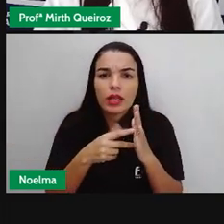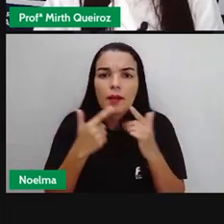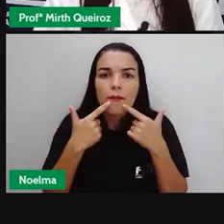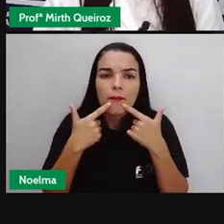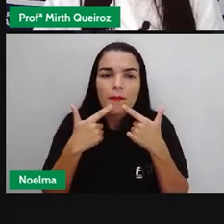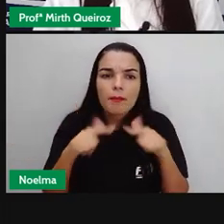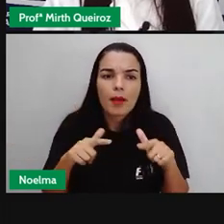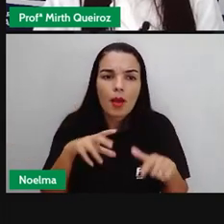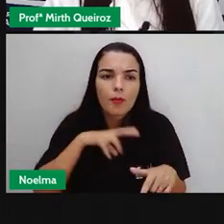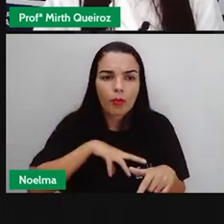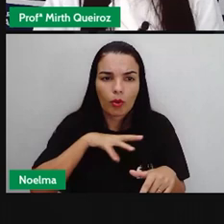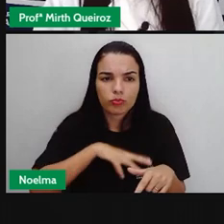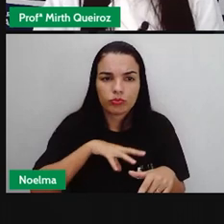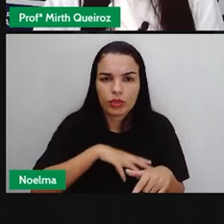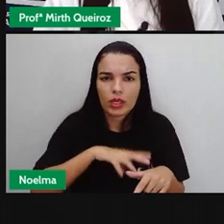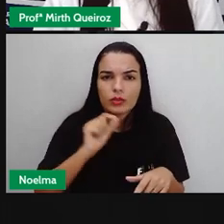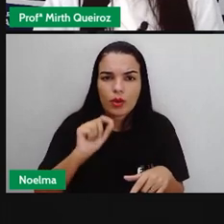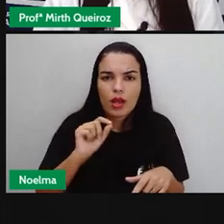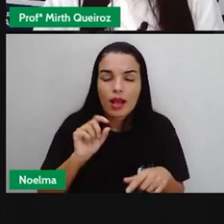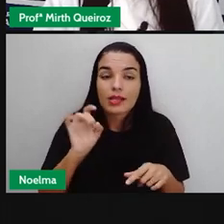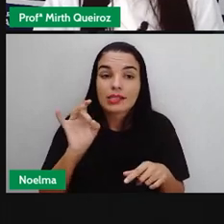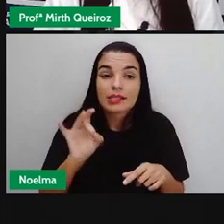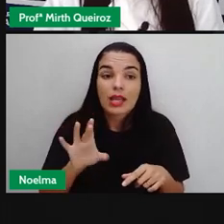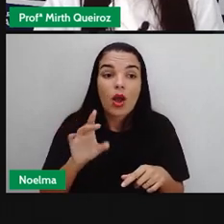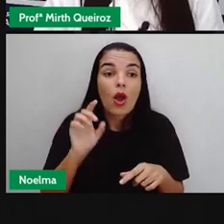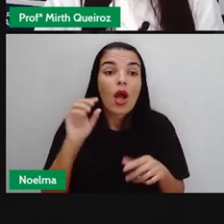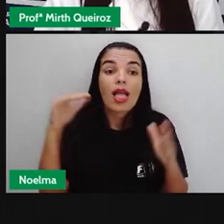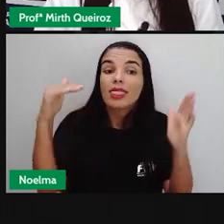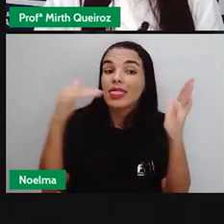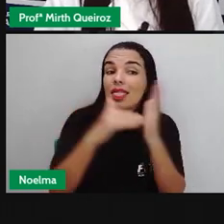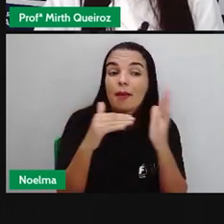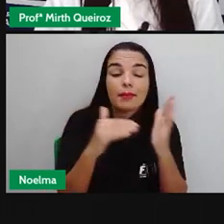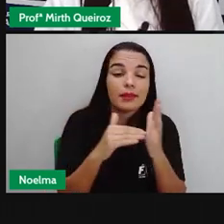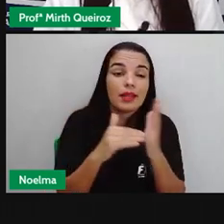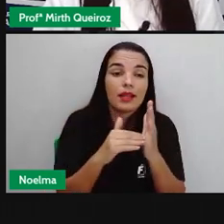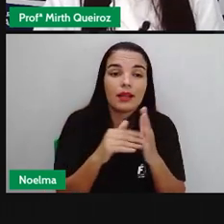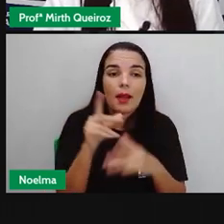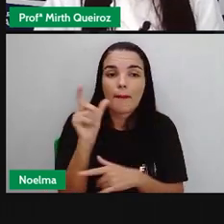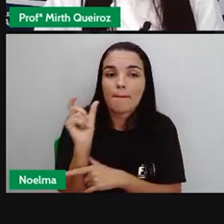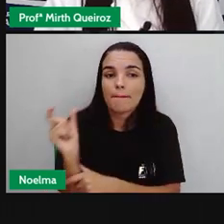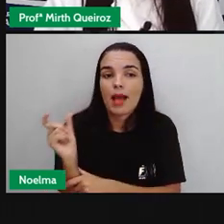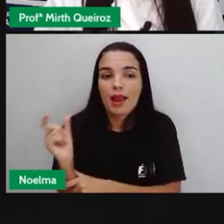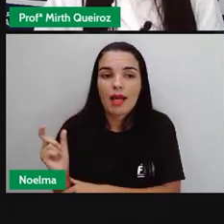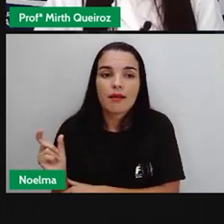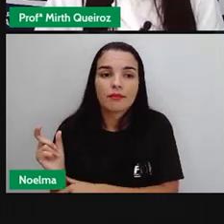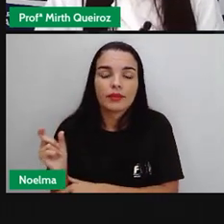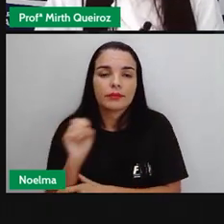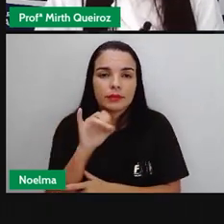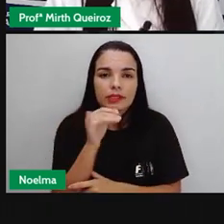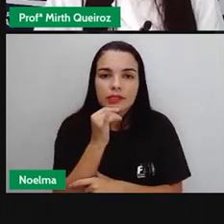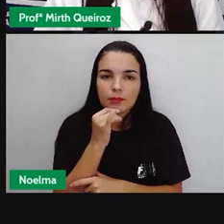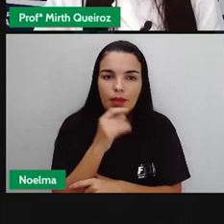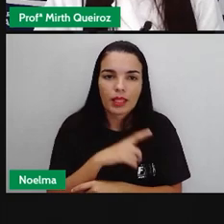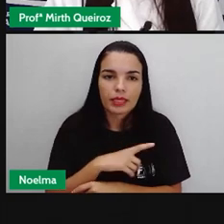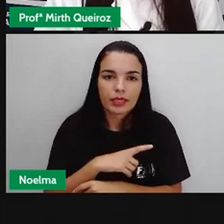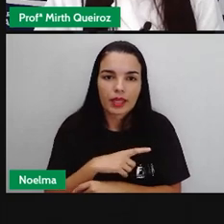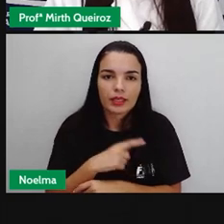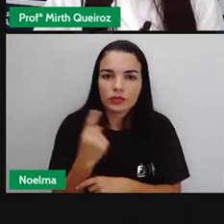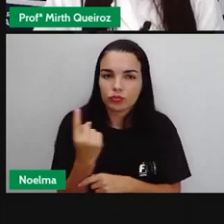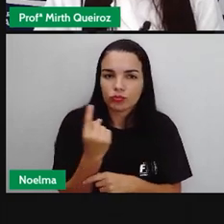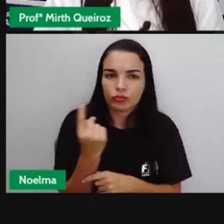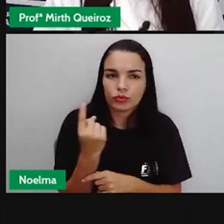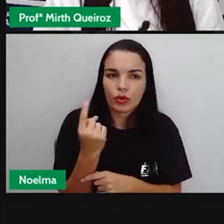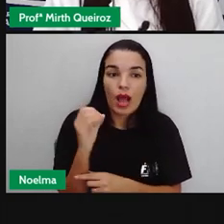substantivos é a determinação das palavras de acordo com essas características. Aí nós temos no singular, a gente